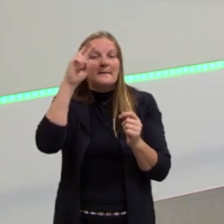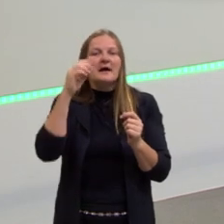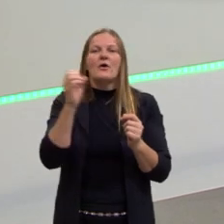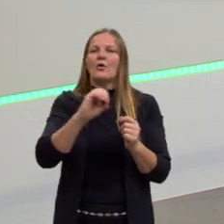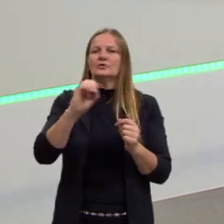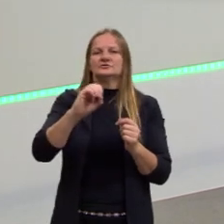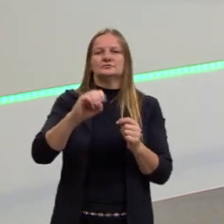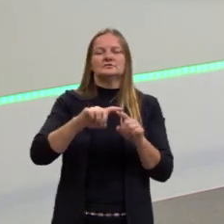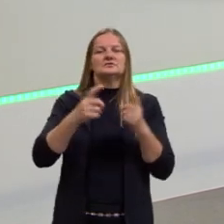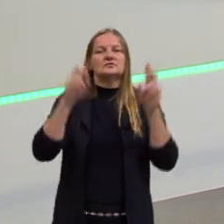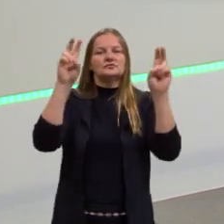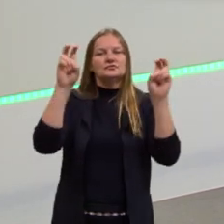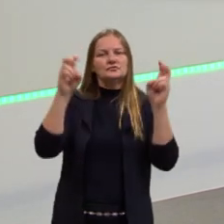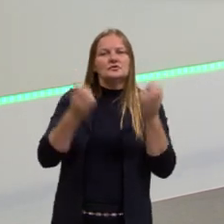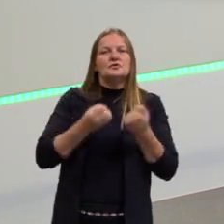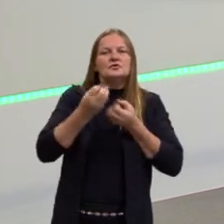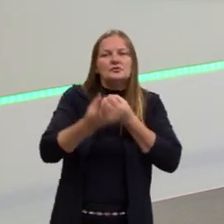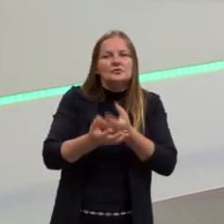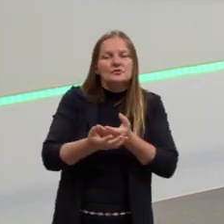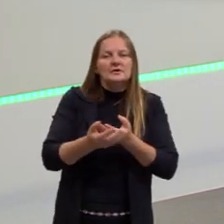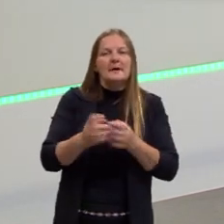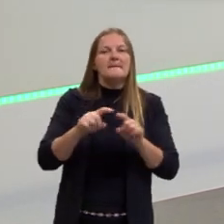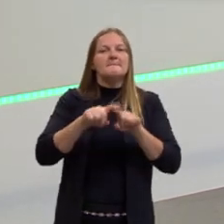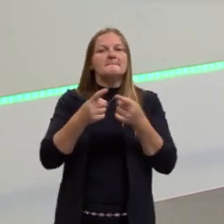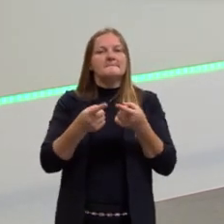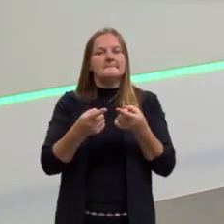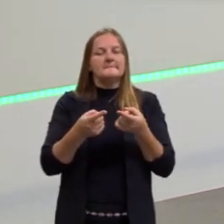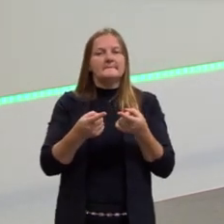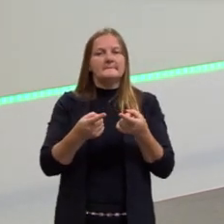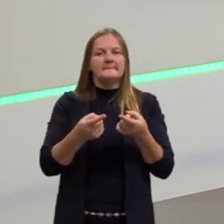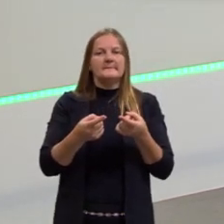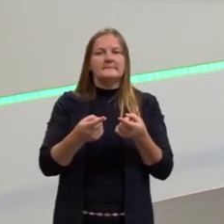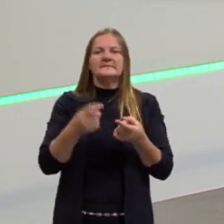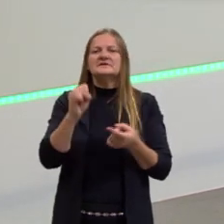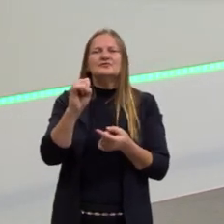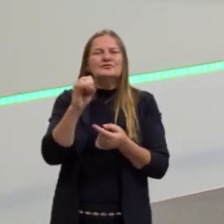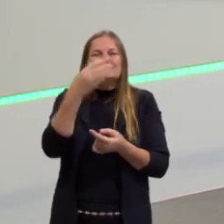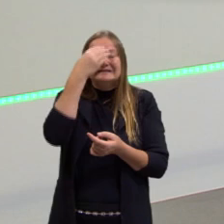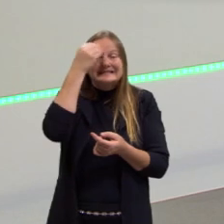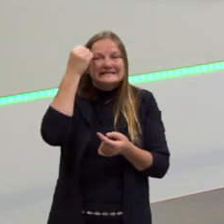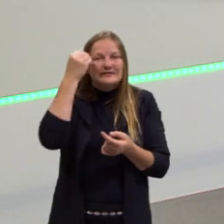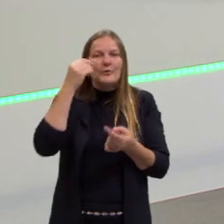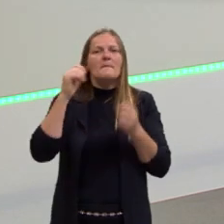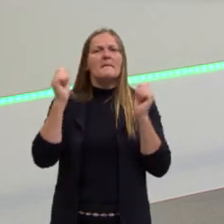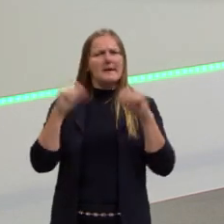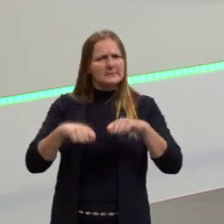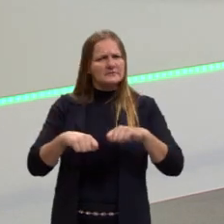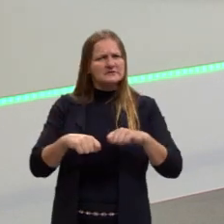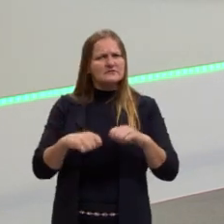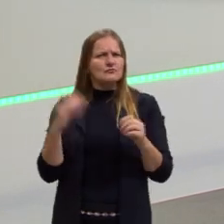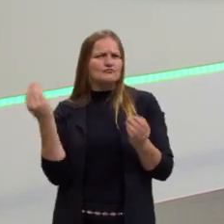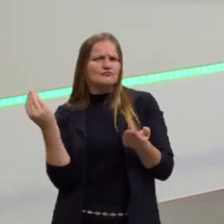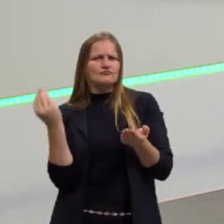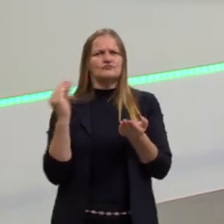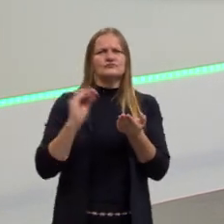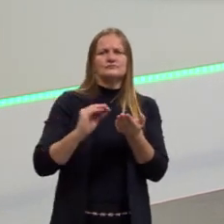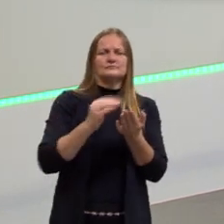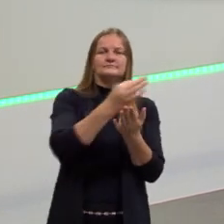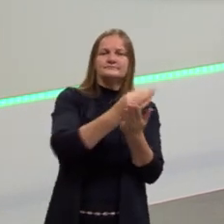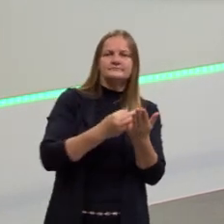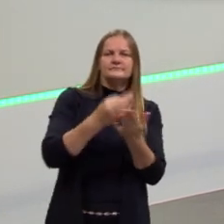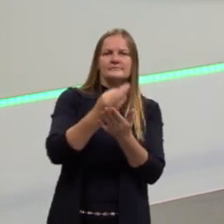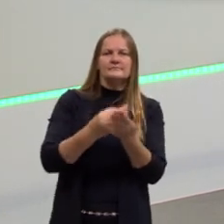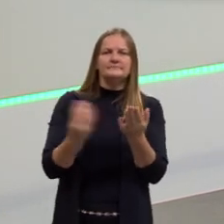citação. Abre aspas, fecha as aspas. Se tu não lembrar, tu ainda consegue promover a intertextualidade.